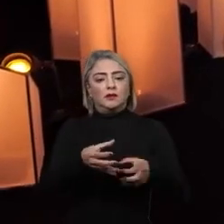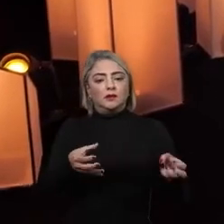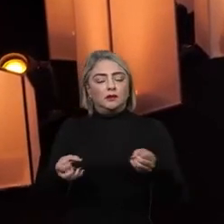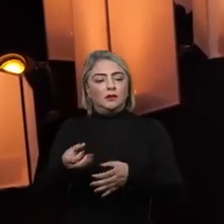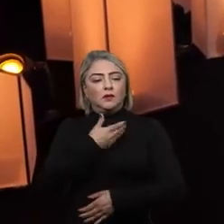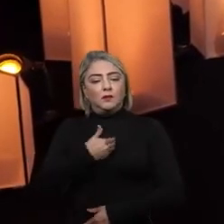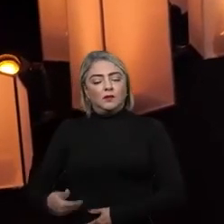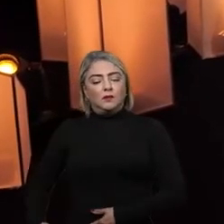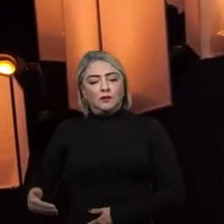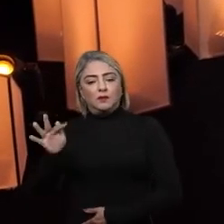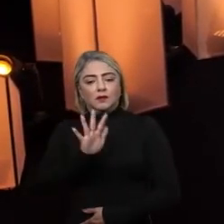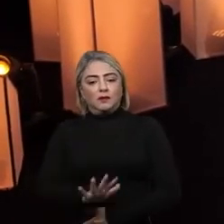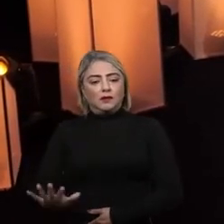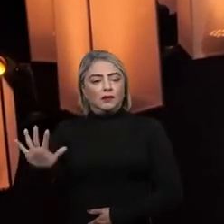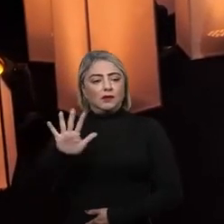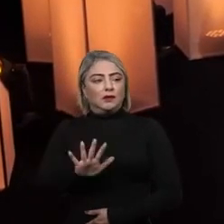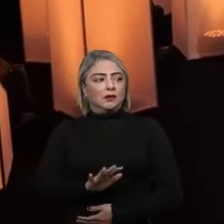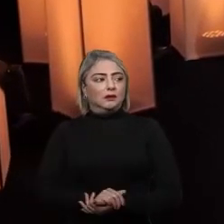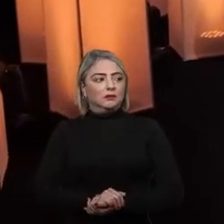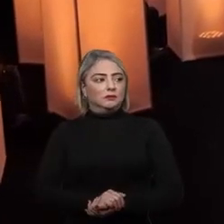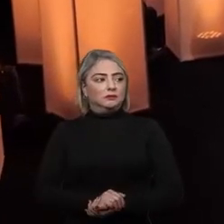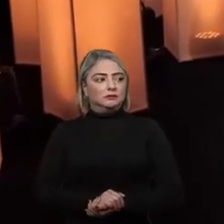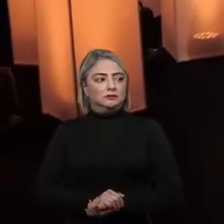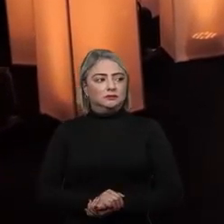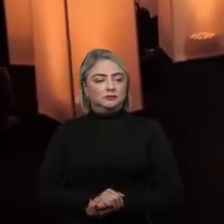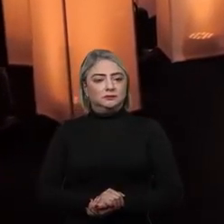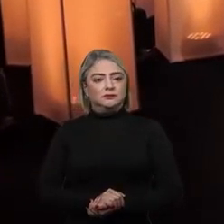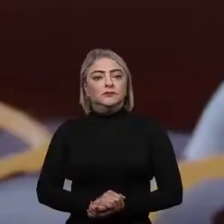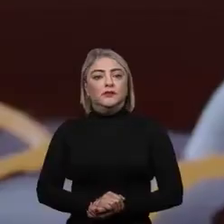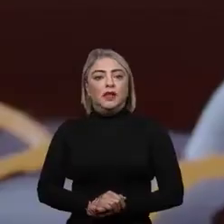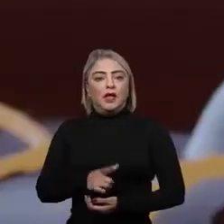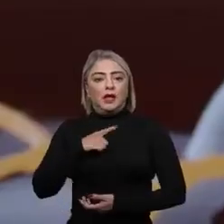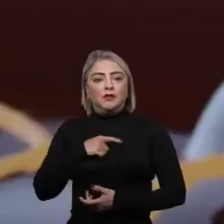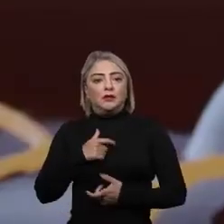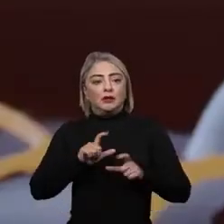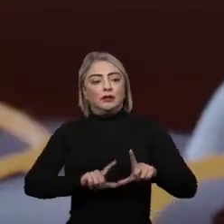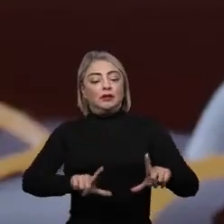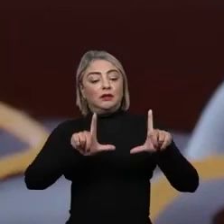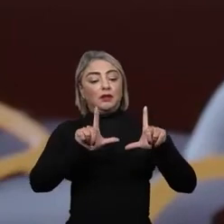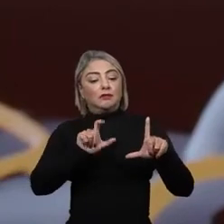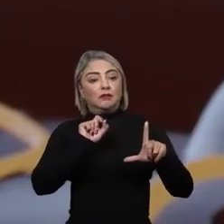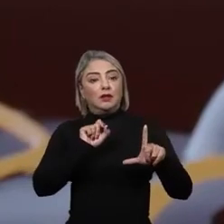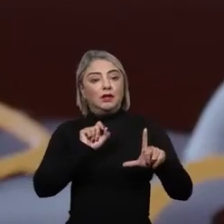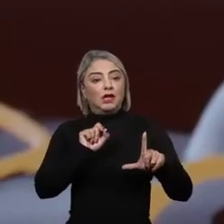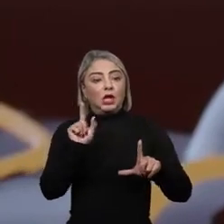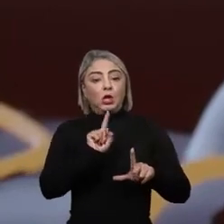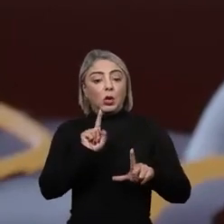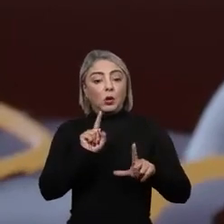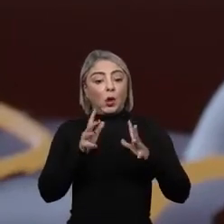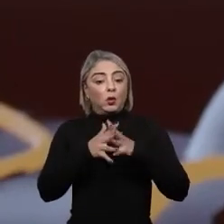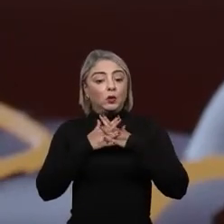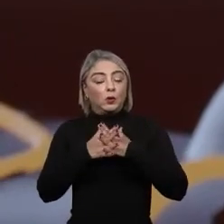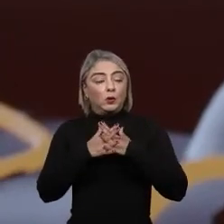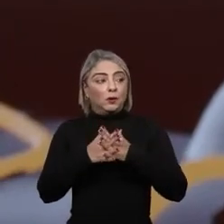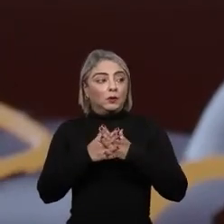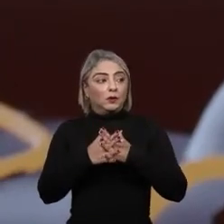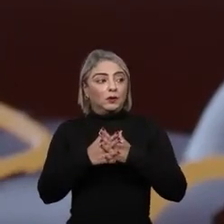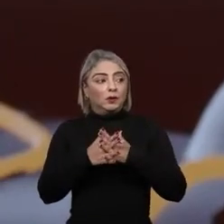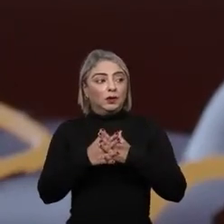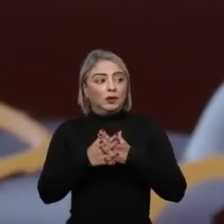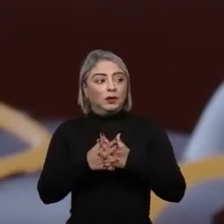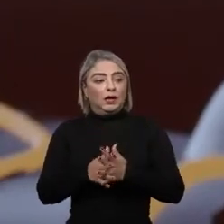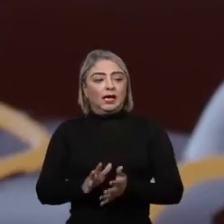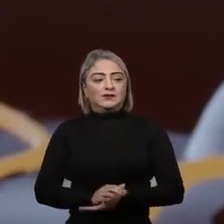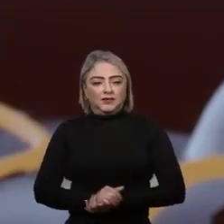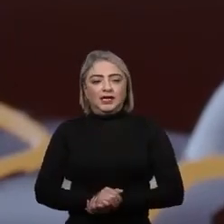Eu confesso a você, Manu, eu fiquei travado naquela tela em que o Davi falou assim, não torne complexo. Acho que esse é o grande